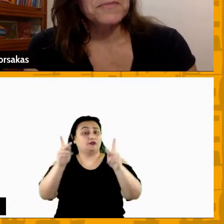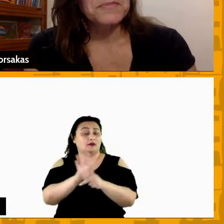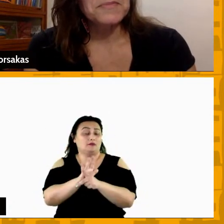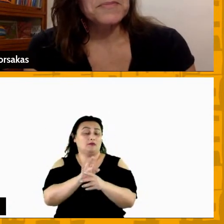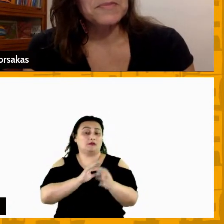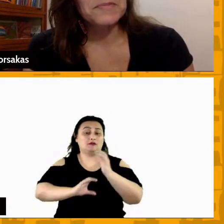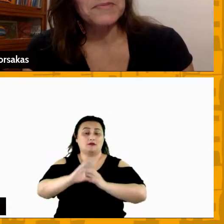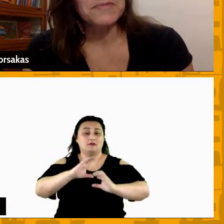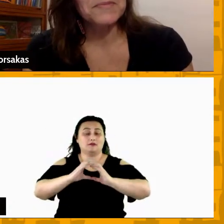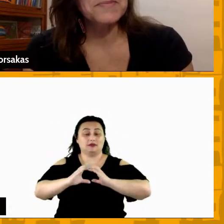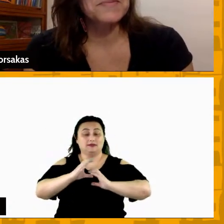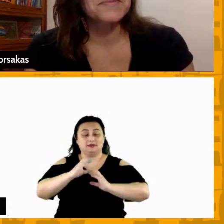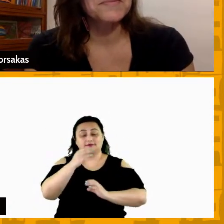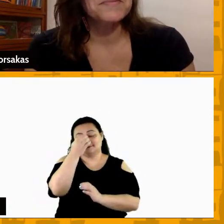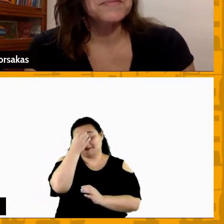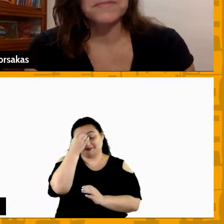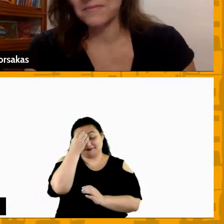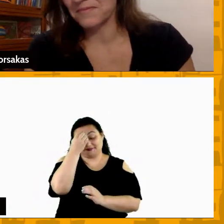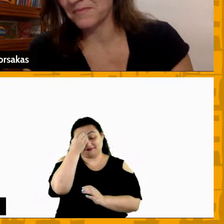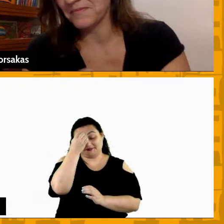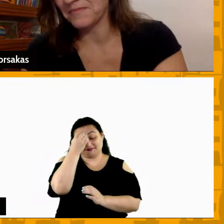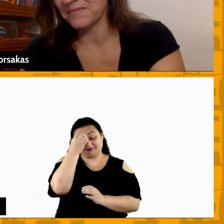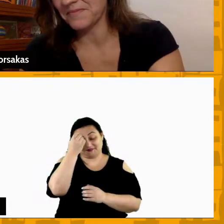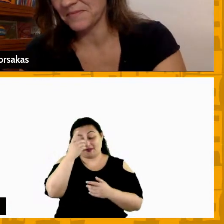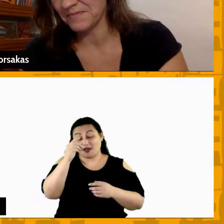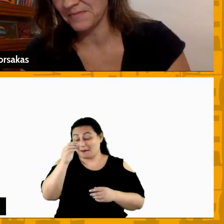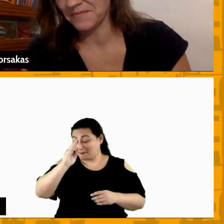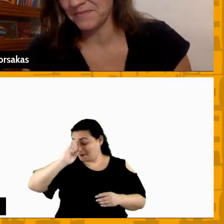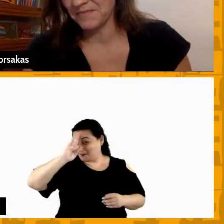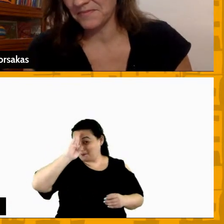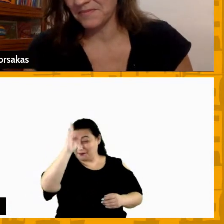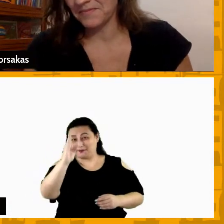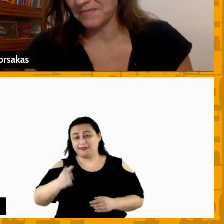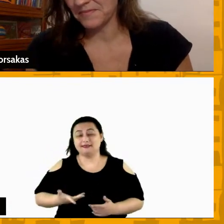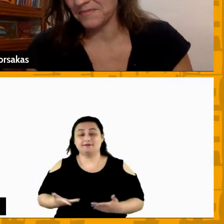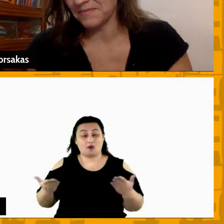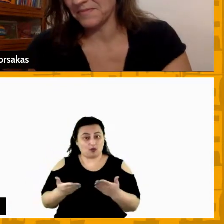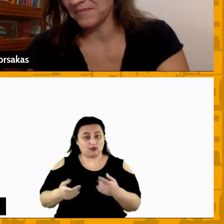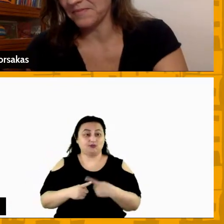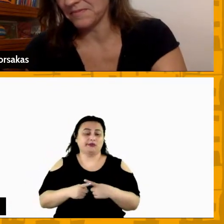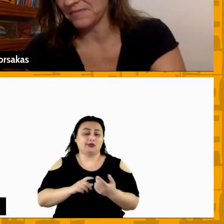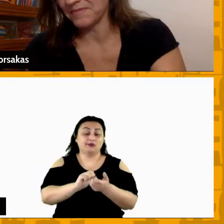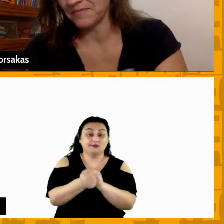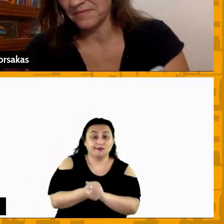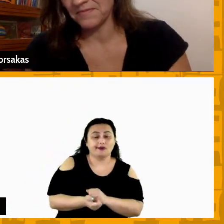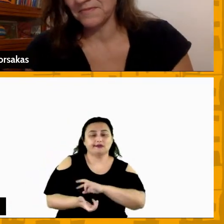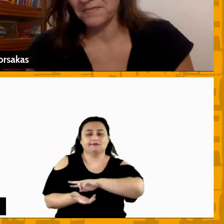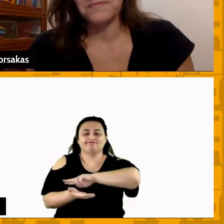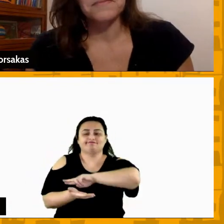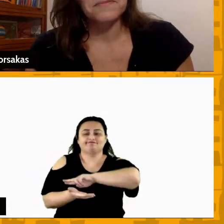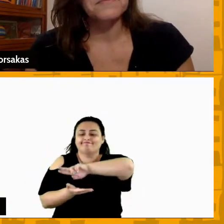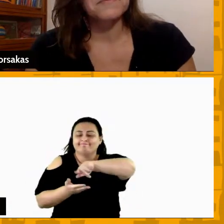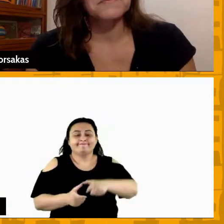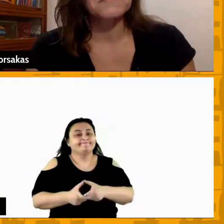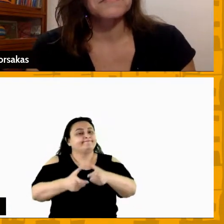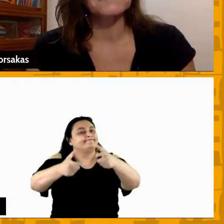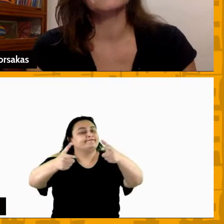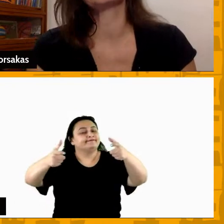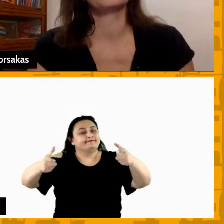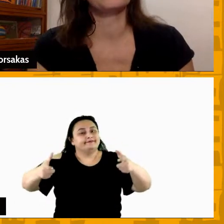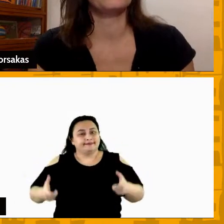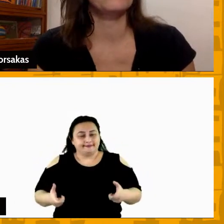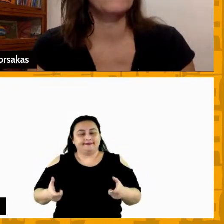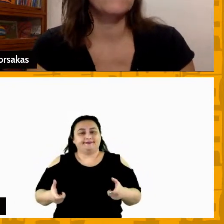Paulo é fundamental isso hoje porque o esporte tem uma magnitude muito grande e